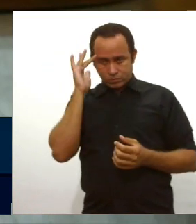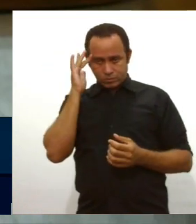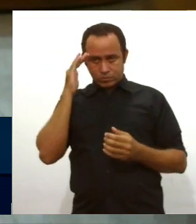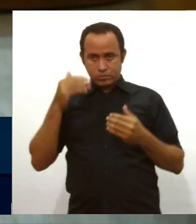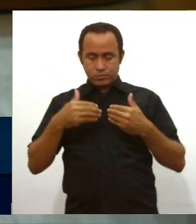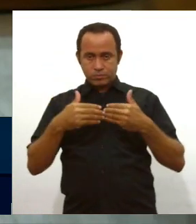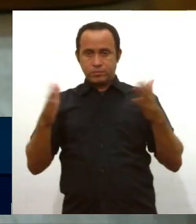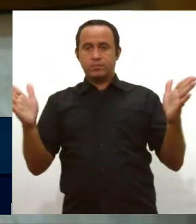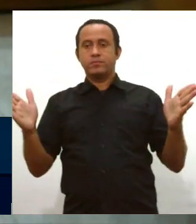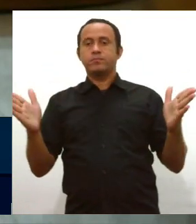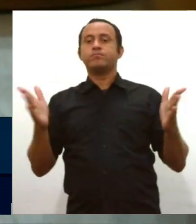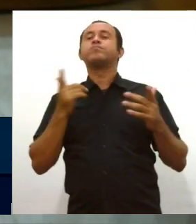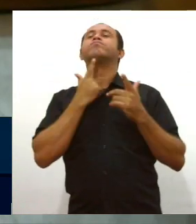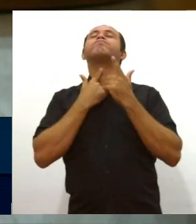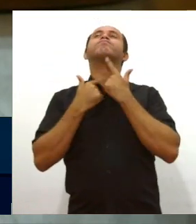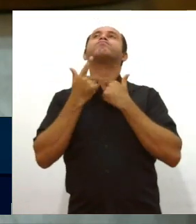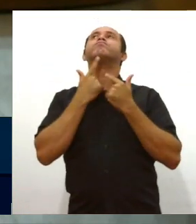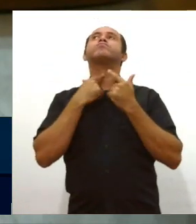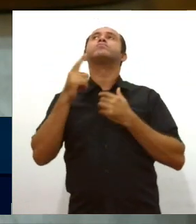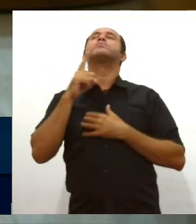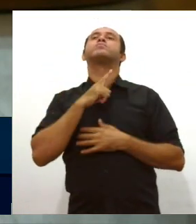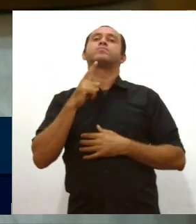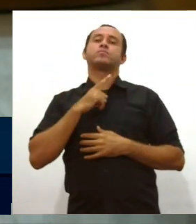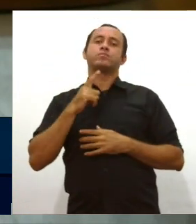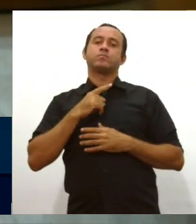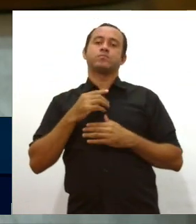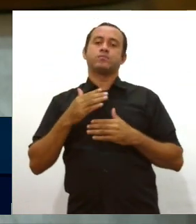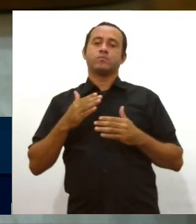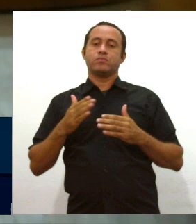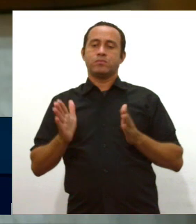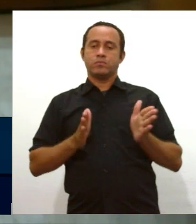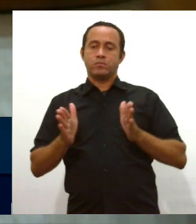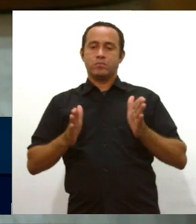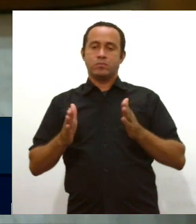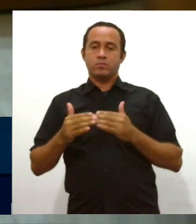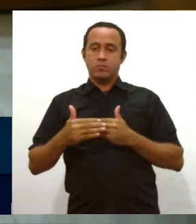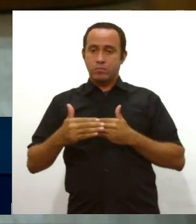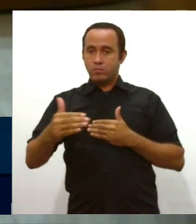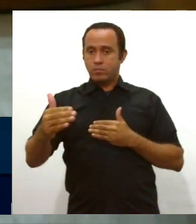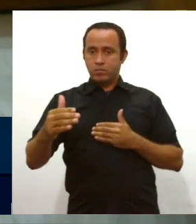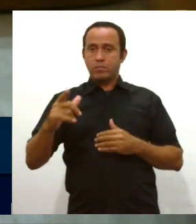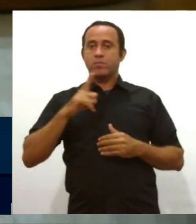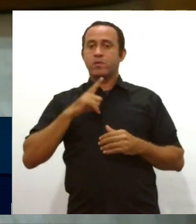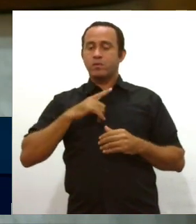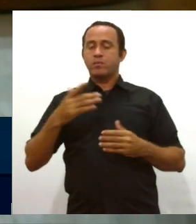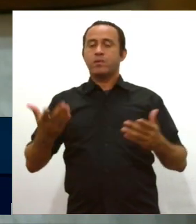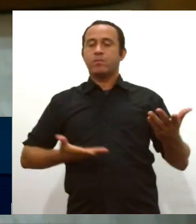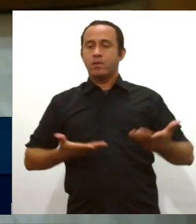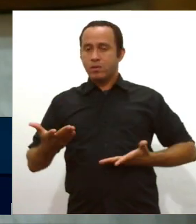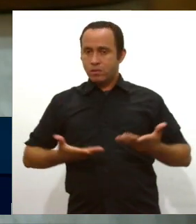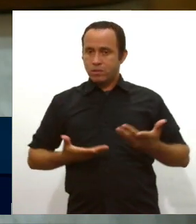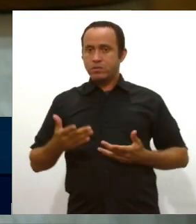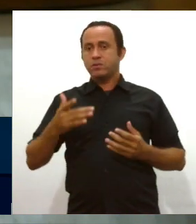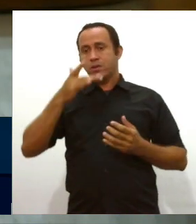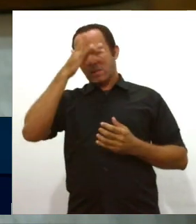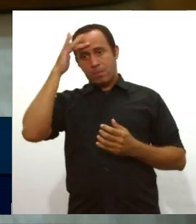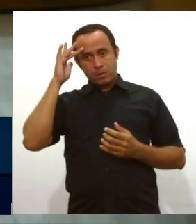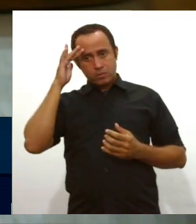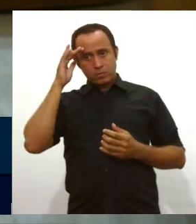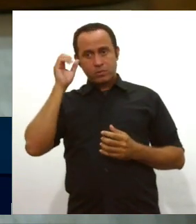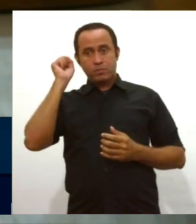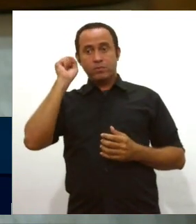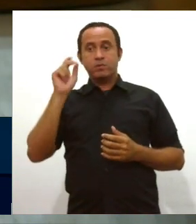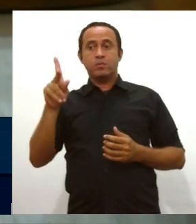uma expectativa que teremos um prazo maior, até porque podemos ter mais servidores aposentados nos próximos dois anos,